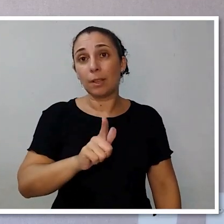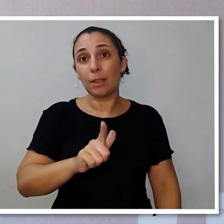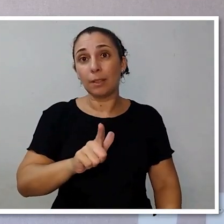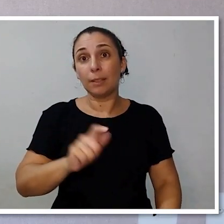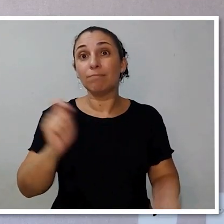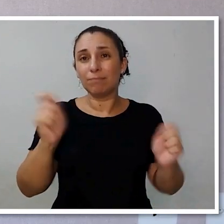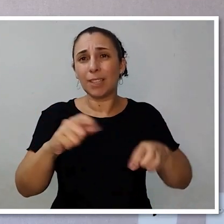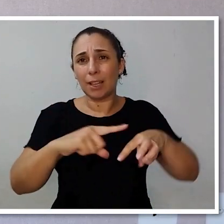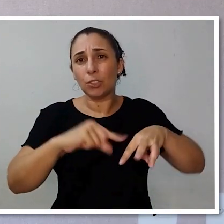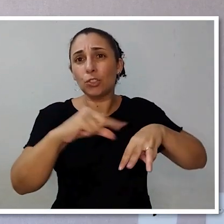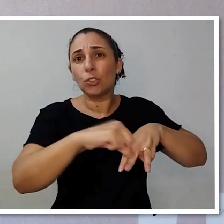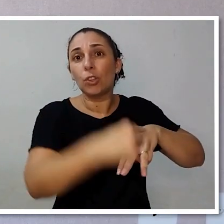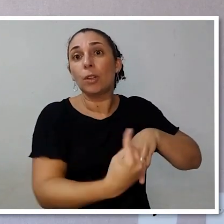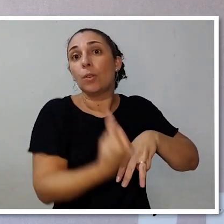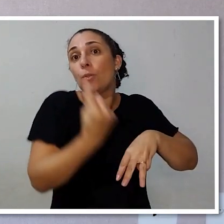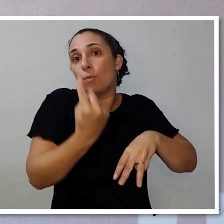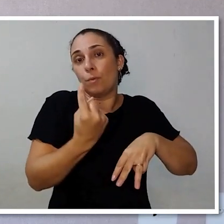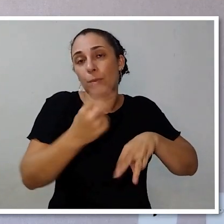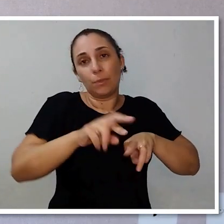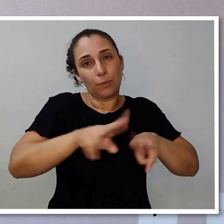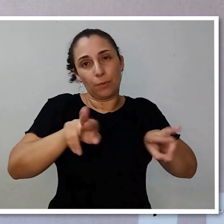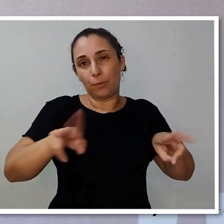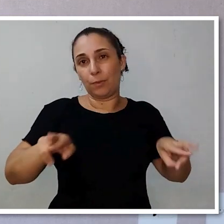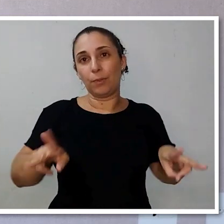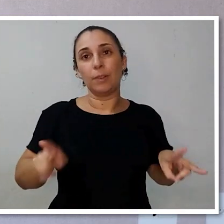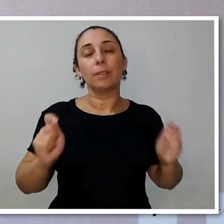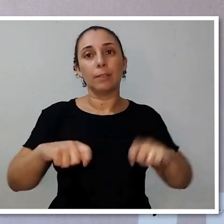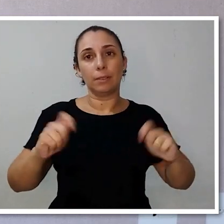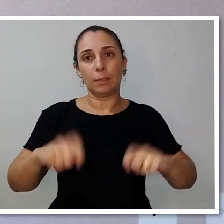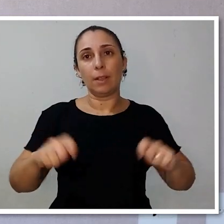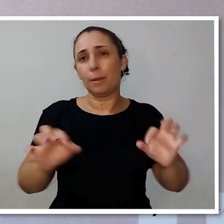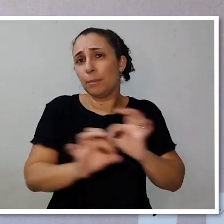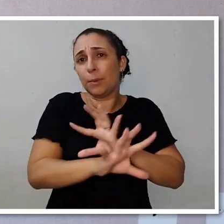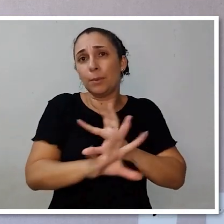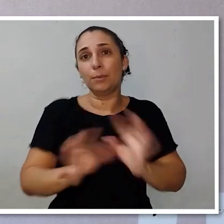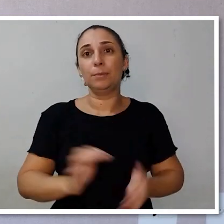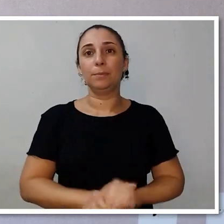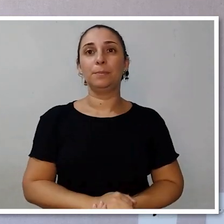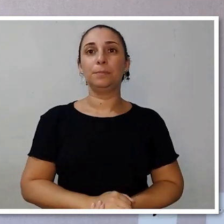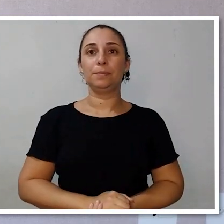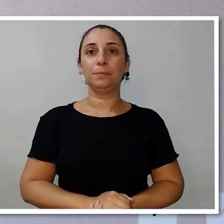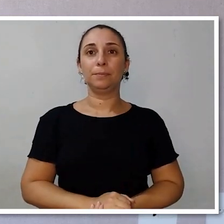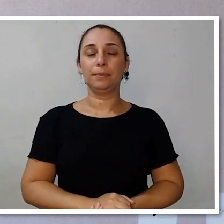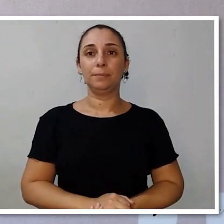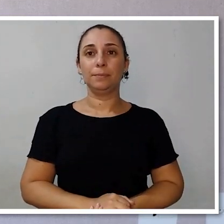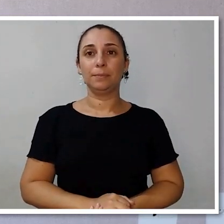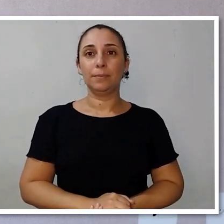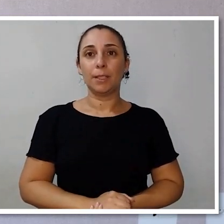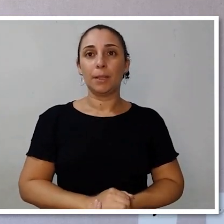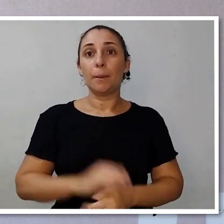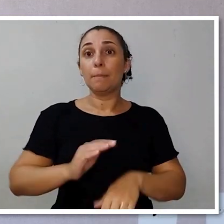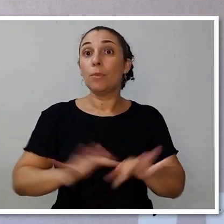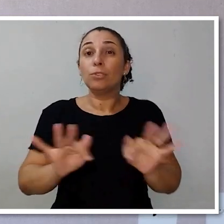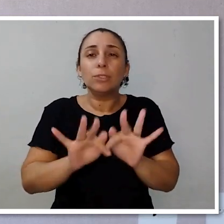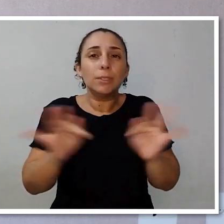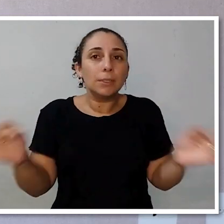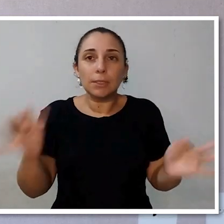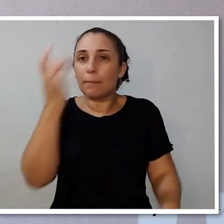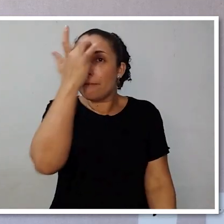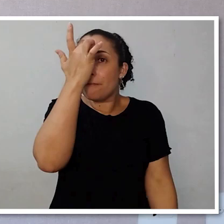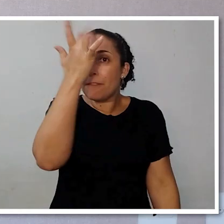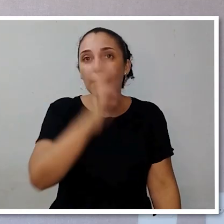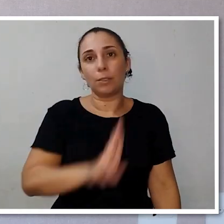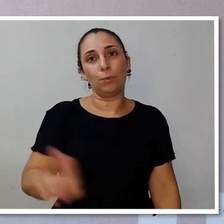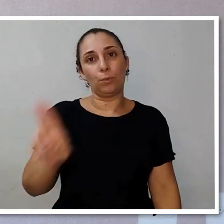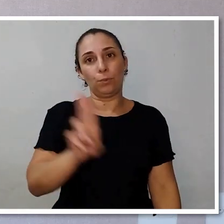pernas em ângulos diferentes. Ó, pronto. Chegou. Muito simples, muito fácil de